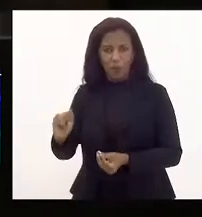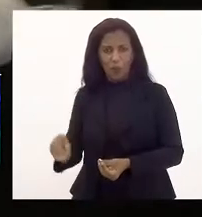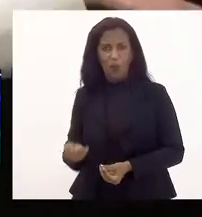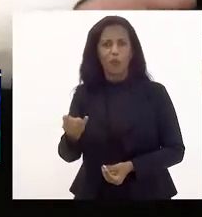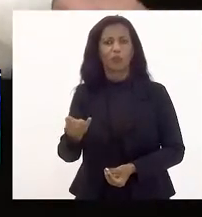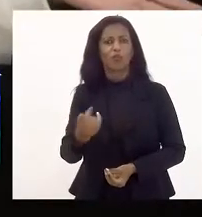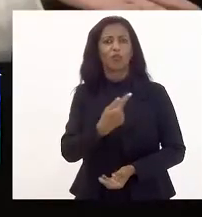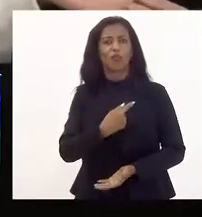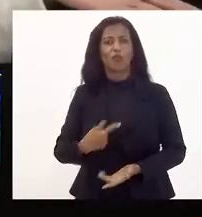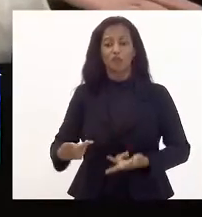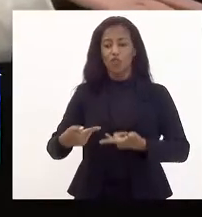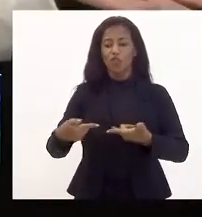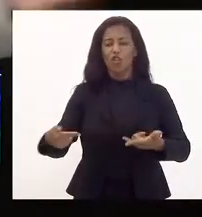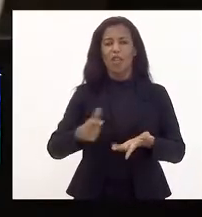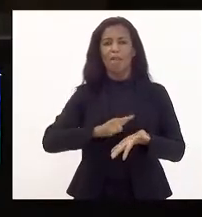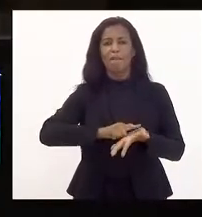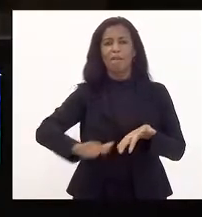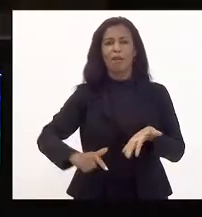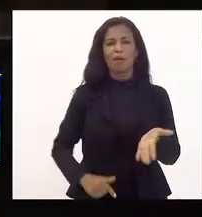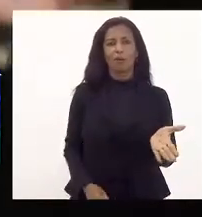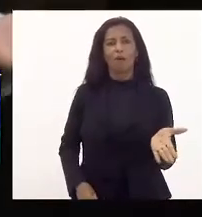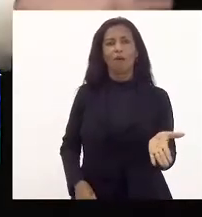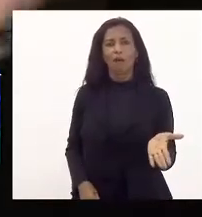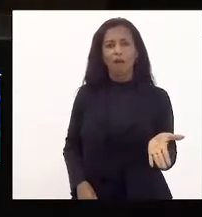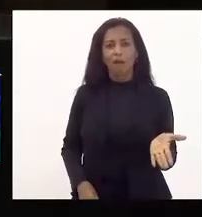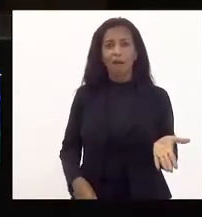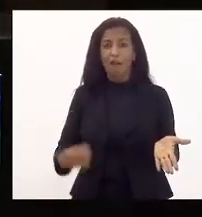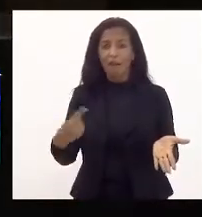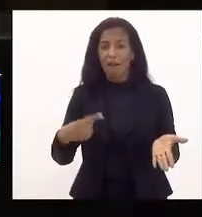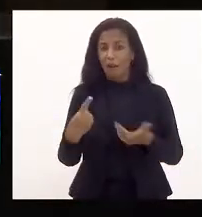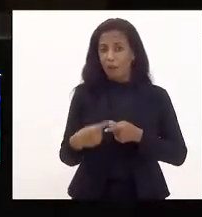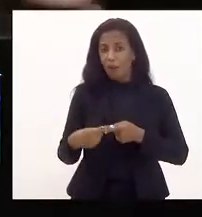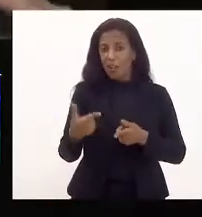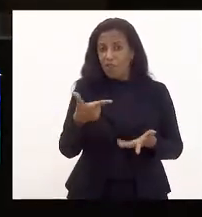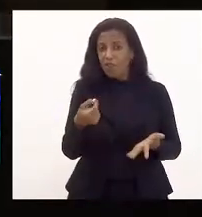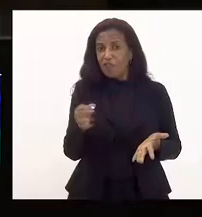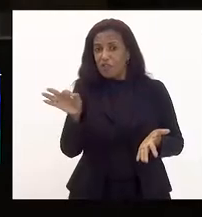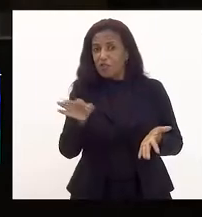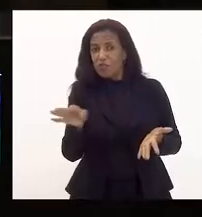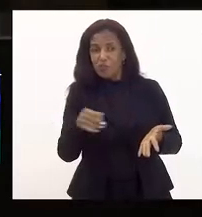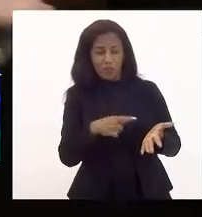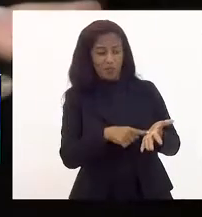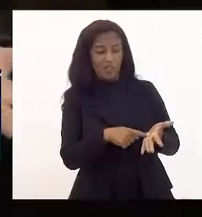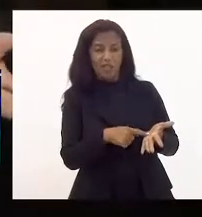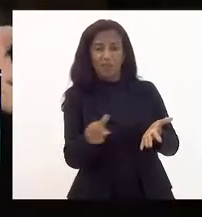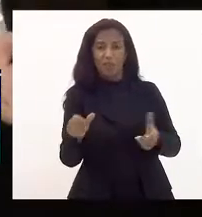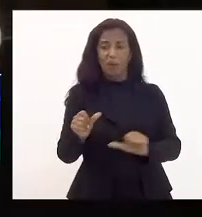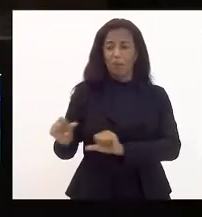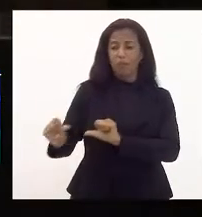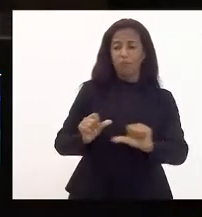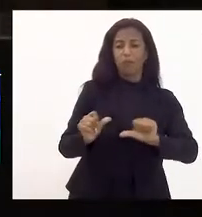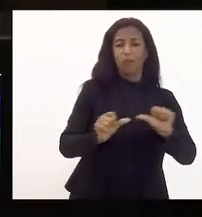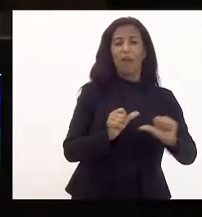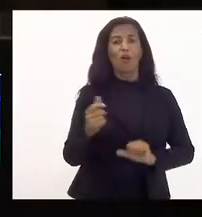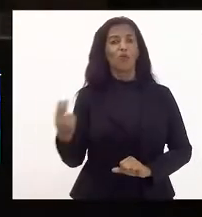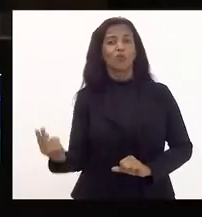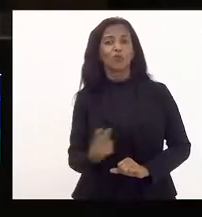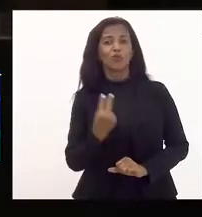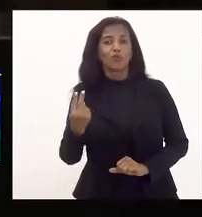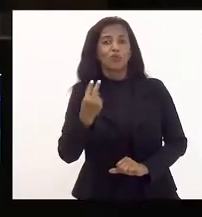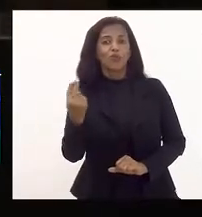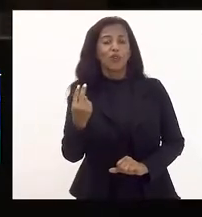de um cheque em branco, porque ele vai poder, com 20% de remanejamento, ele remanejar os valores